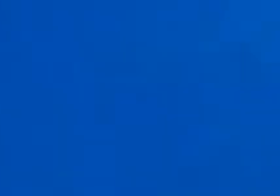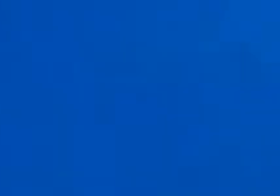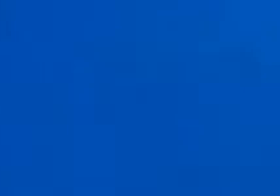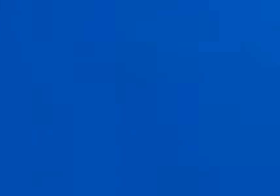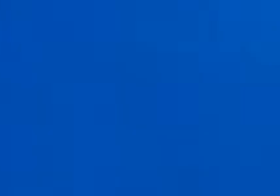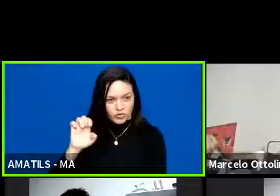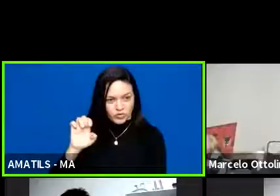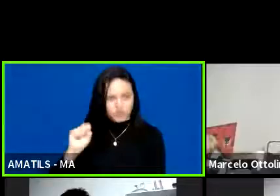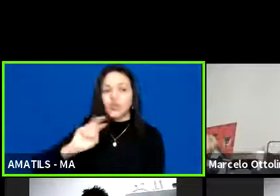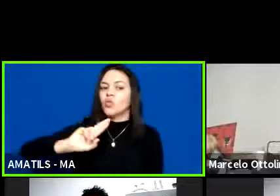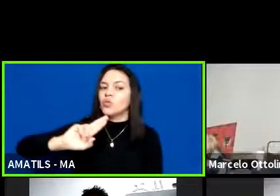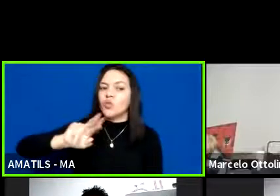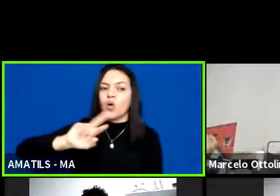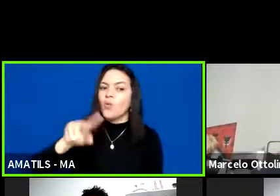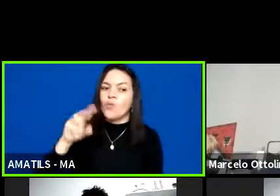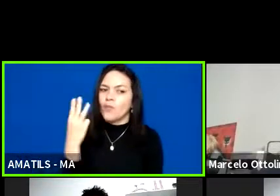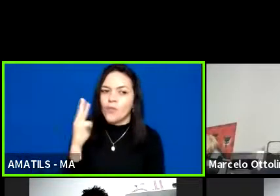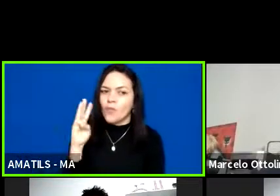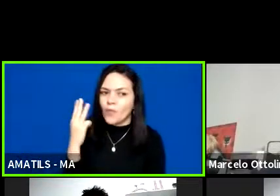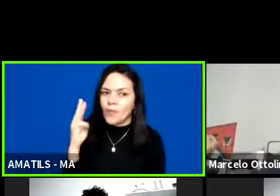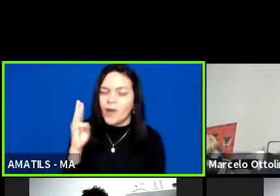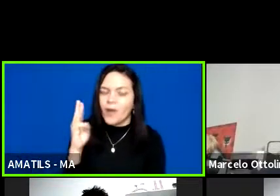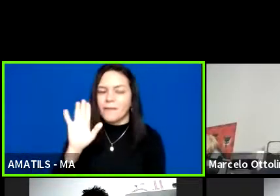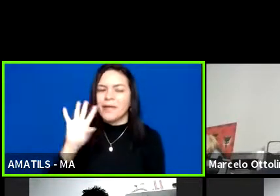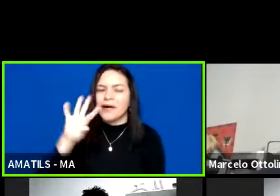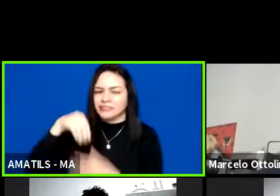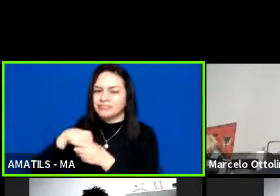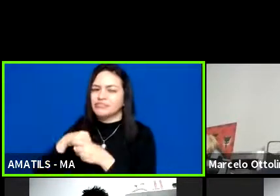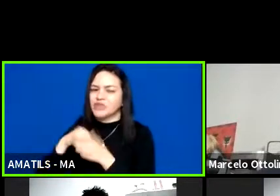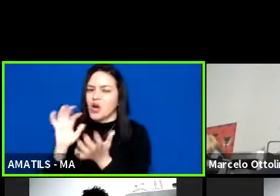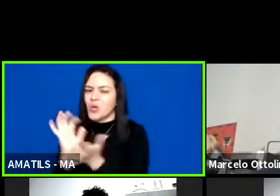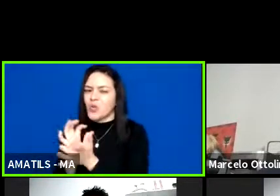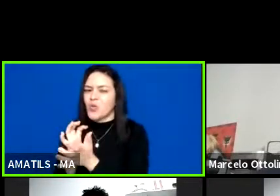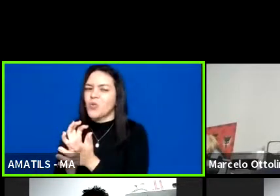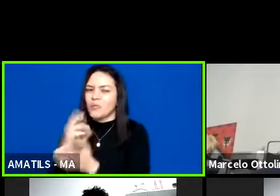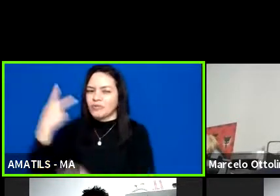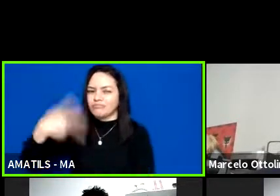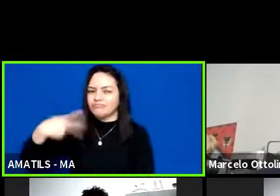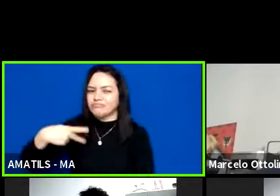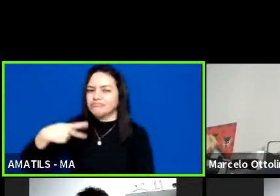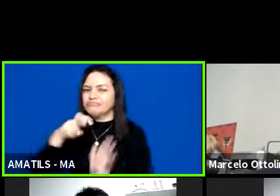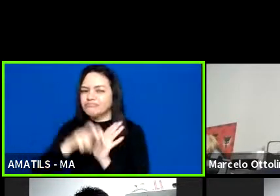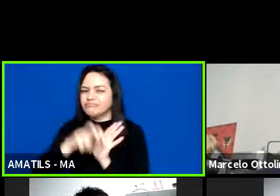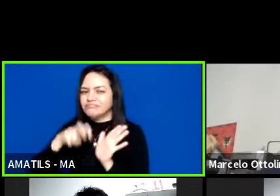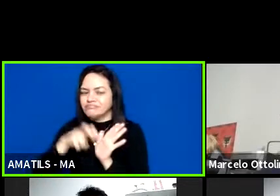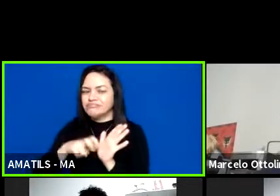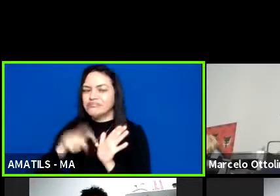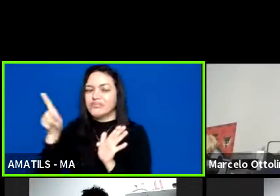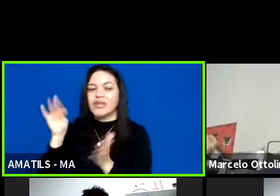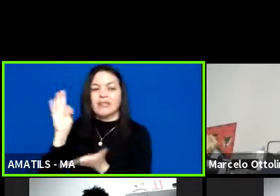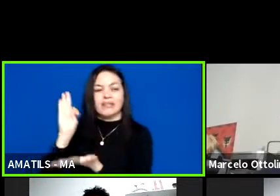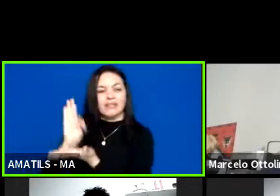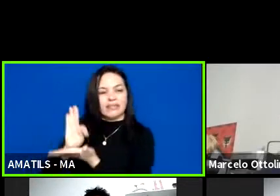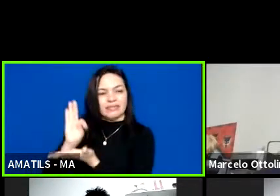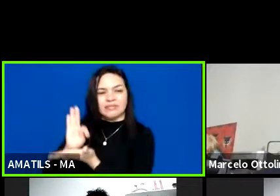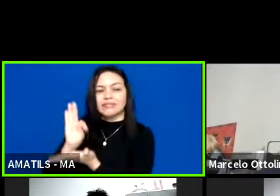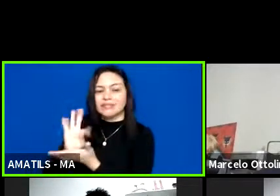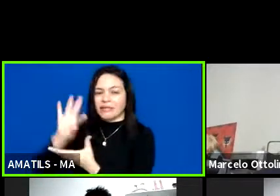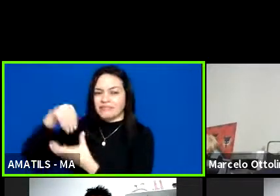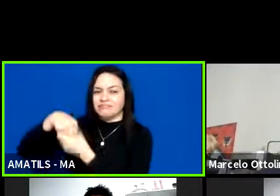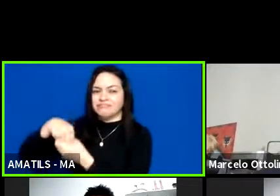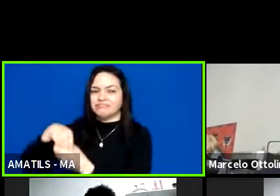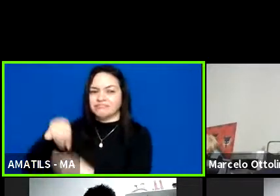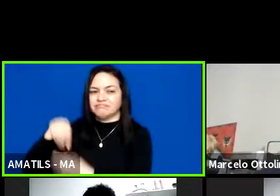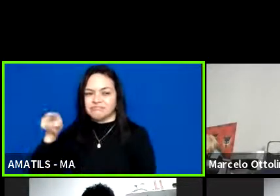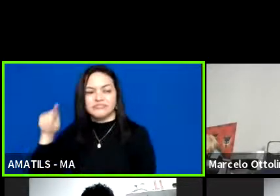do nosso Estado, mas joga na nossa equipe já há três anos. Ele é de Teresina. É, não tal que ele está aqui